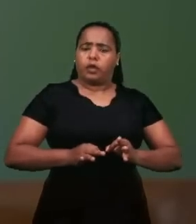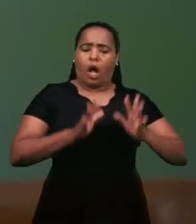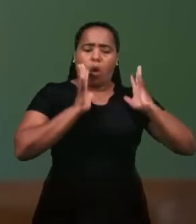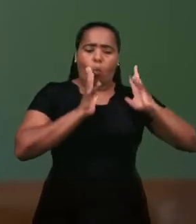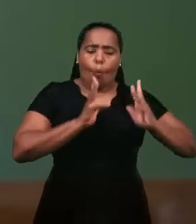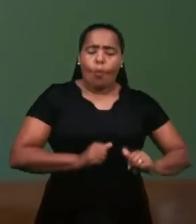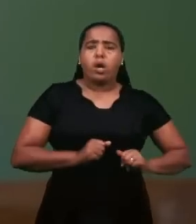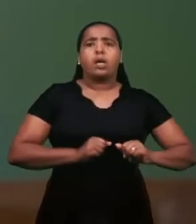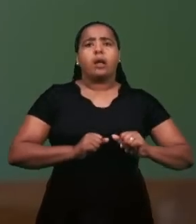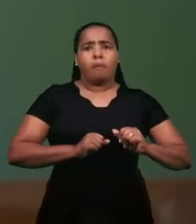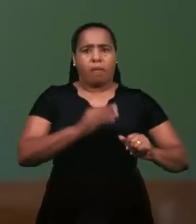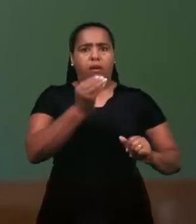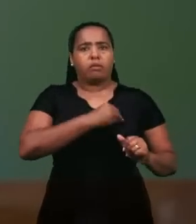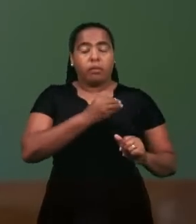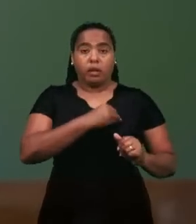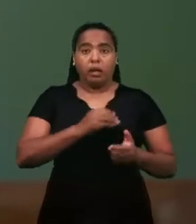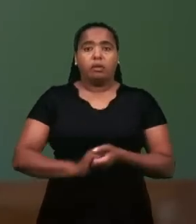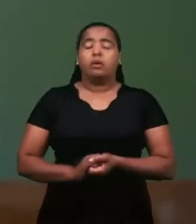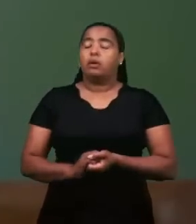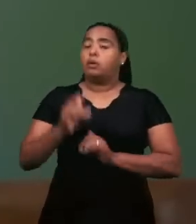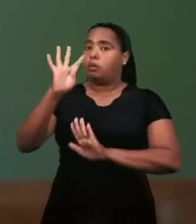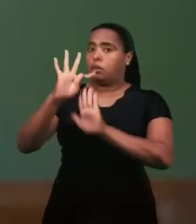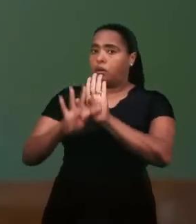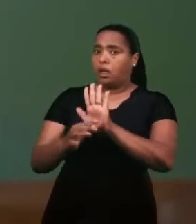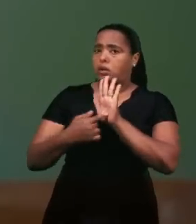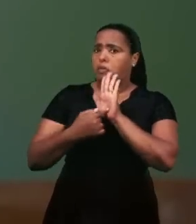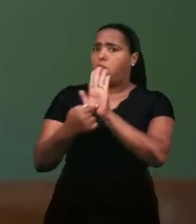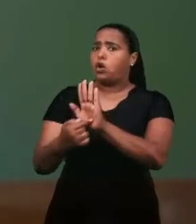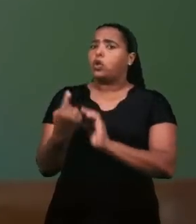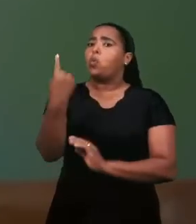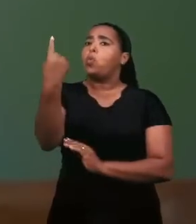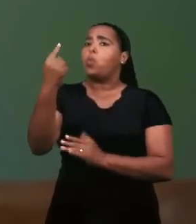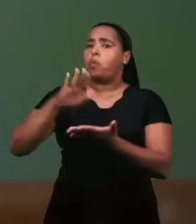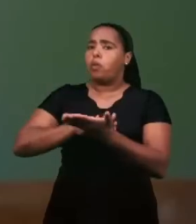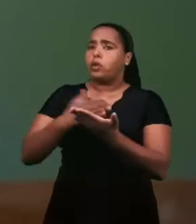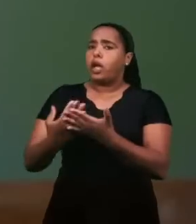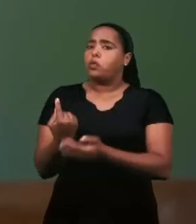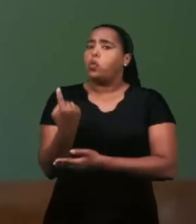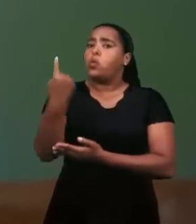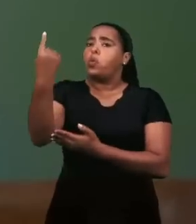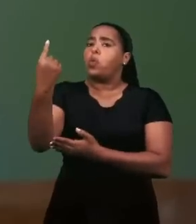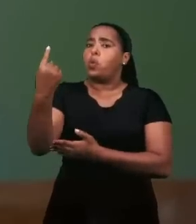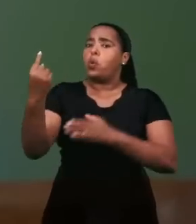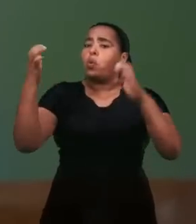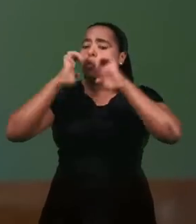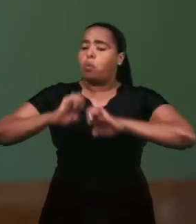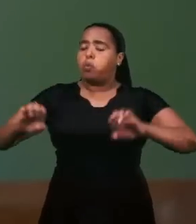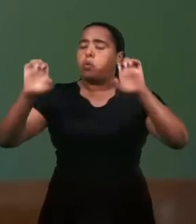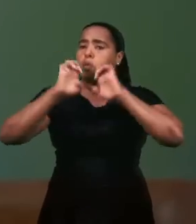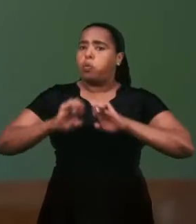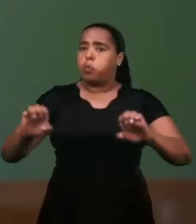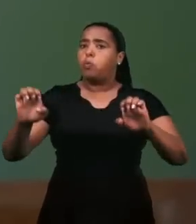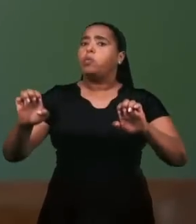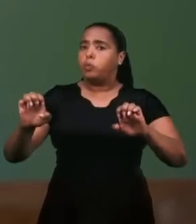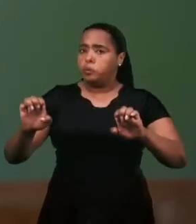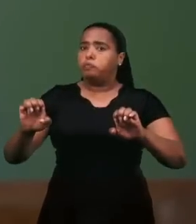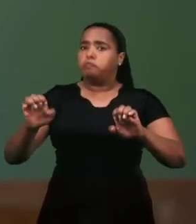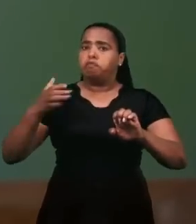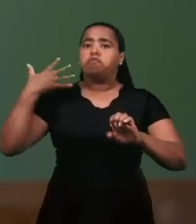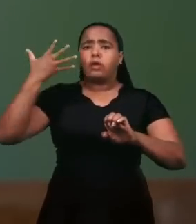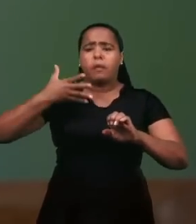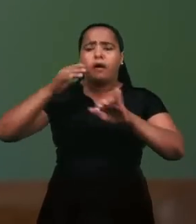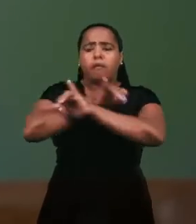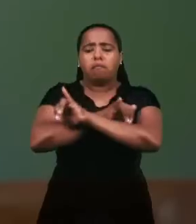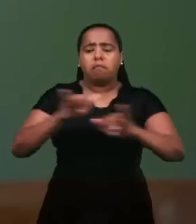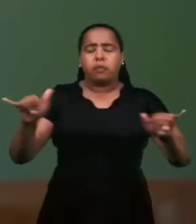colocado porque o texto fala de um intérprete, um mensageiro. E também a sua colocação feita de que este